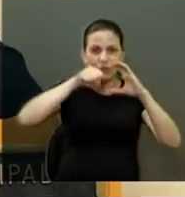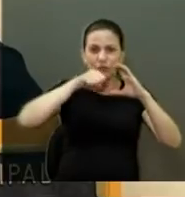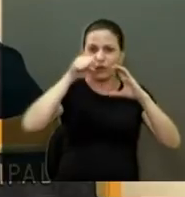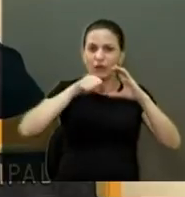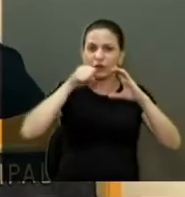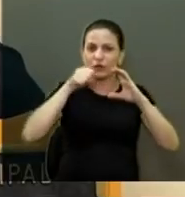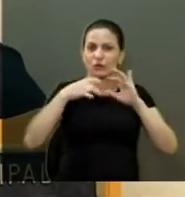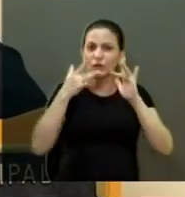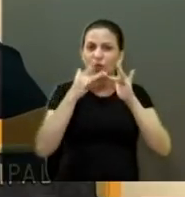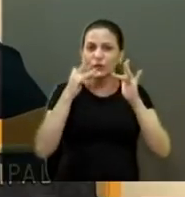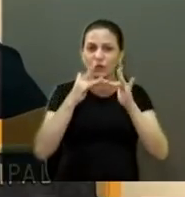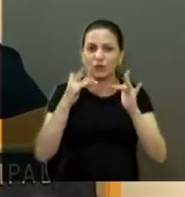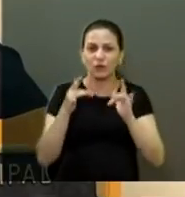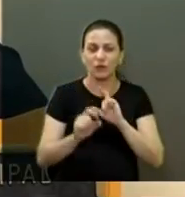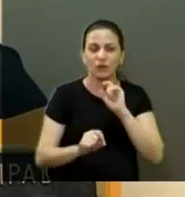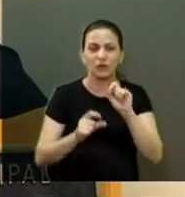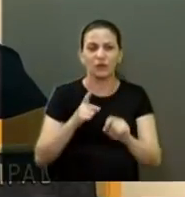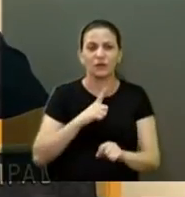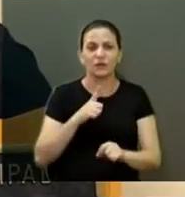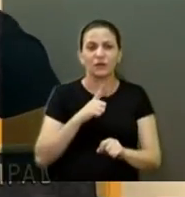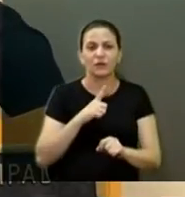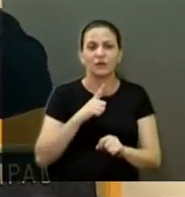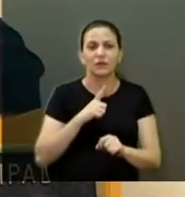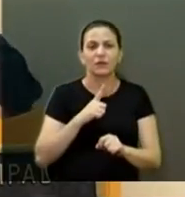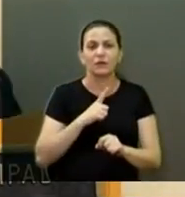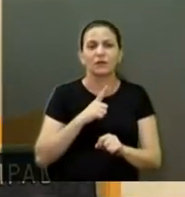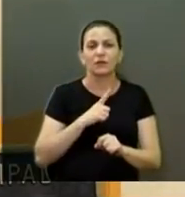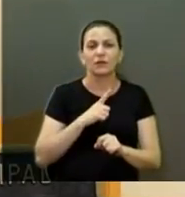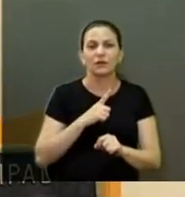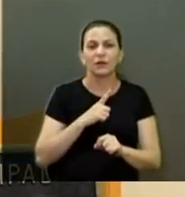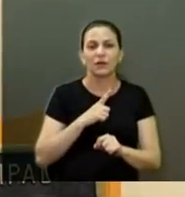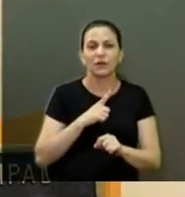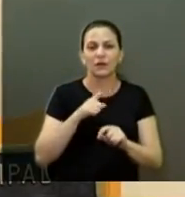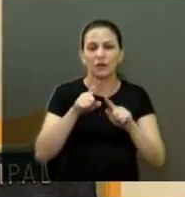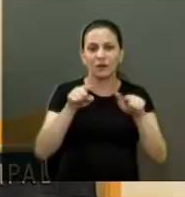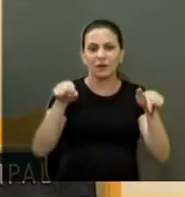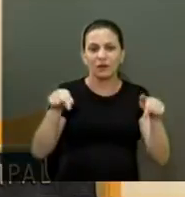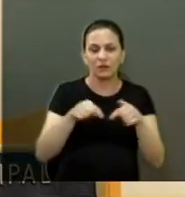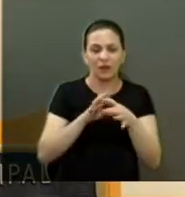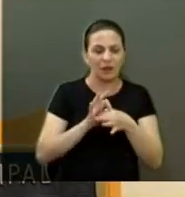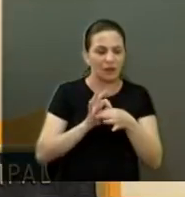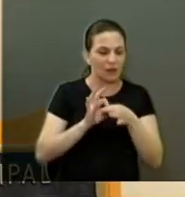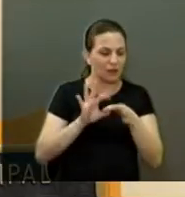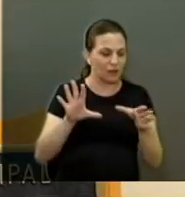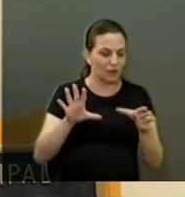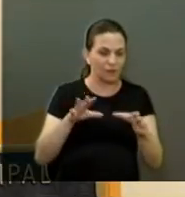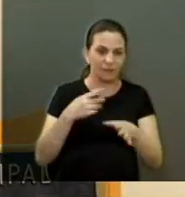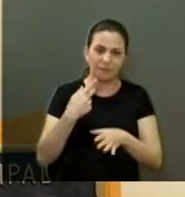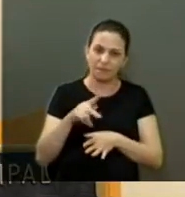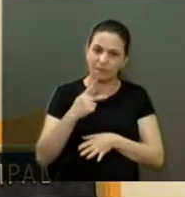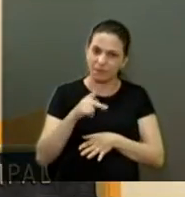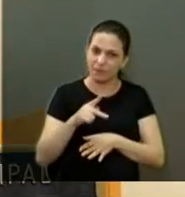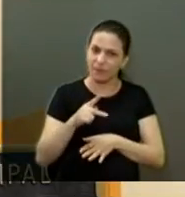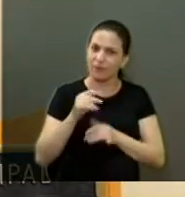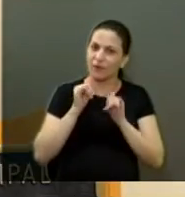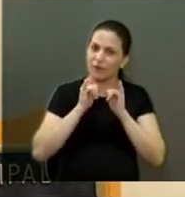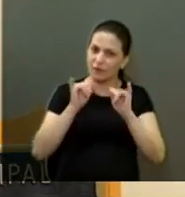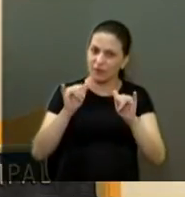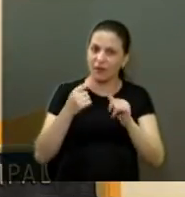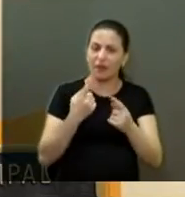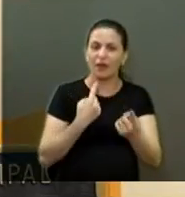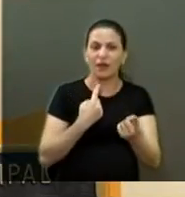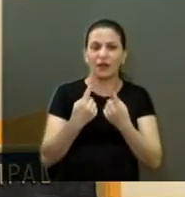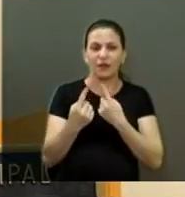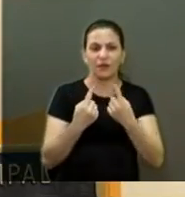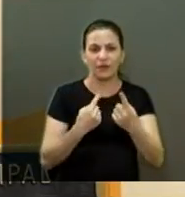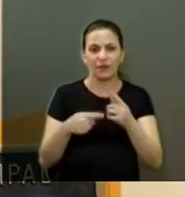contatos, fica aí o nosso gabinete à disposição. Quero falar também da Avenida Joseph